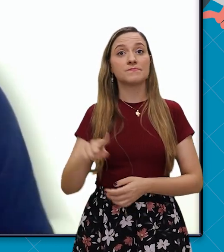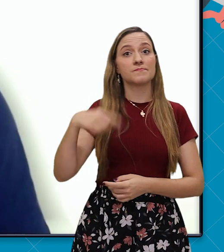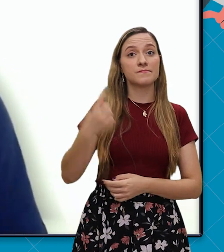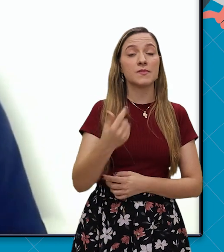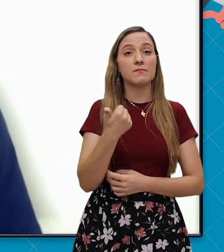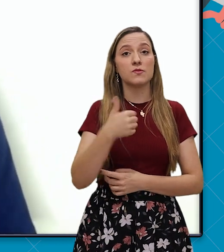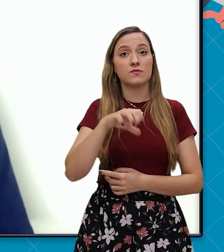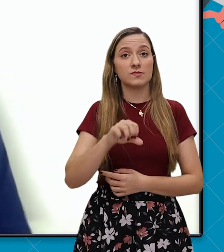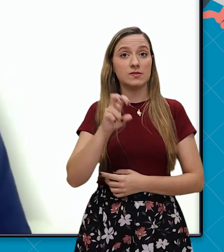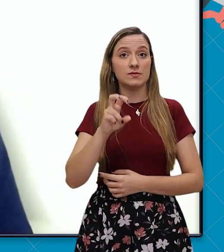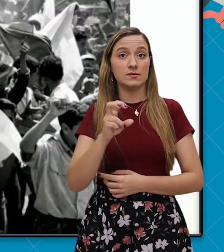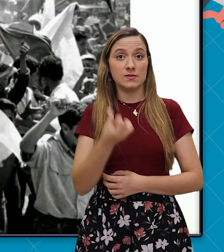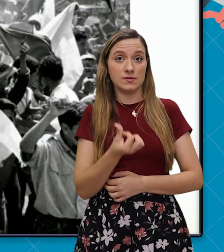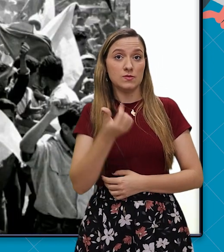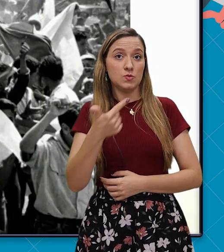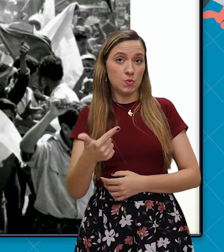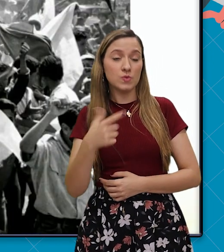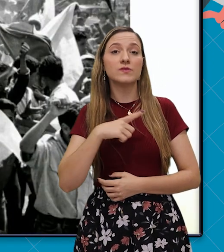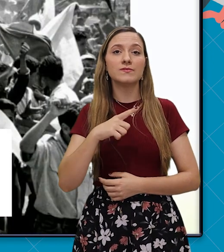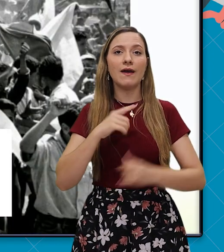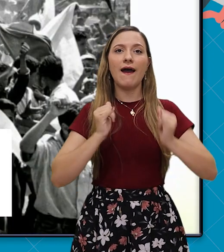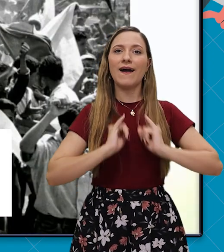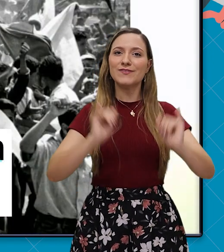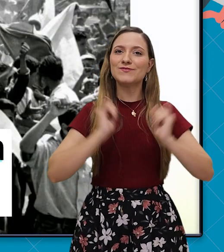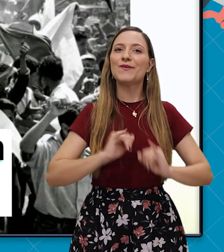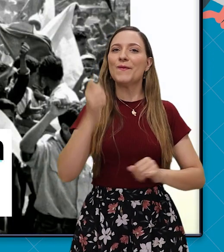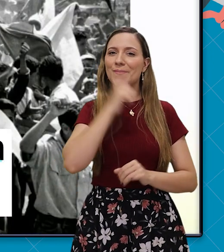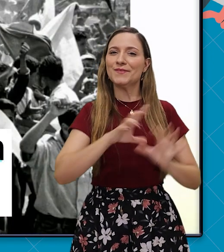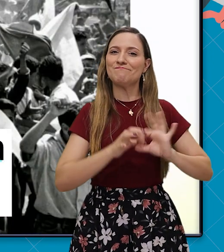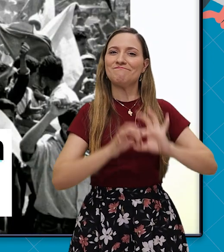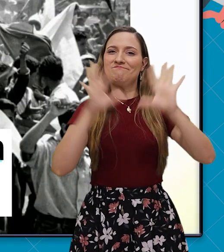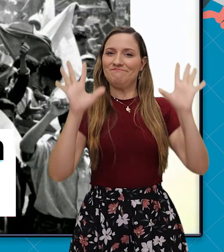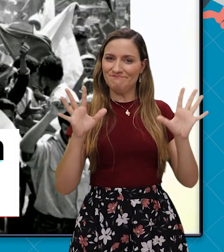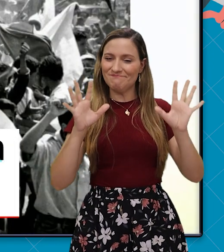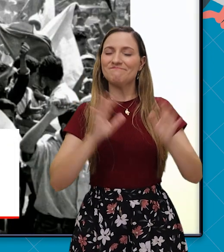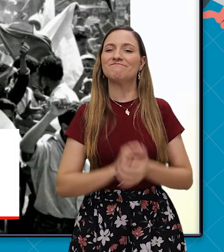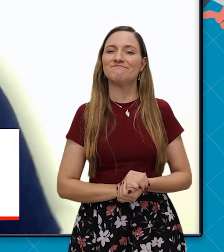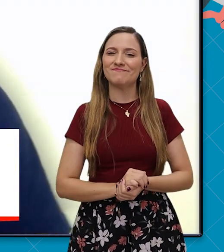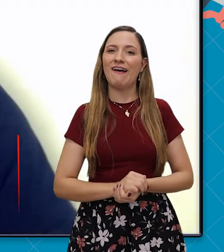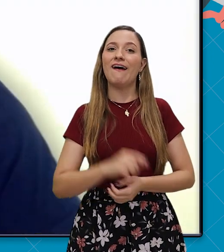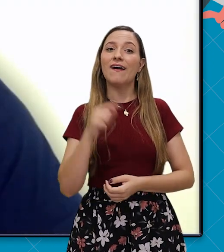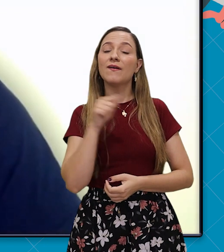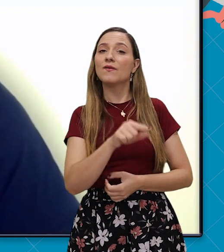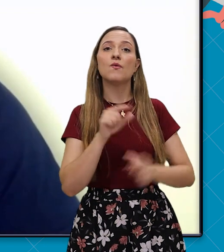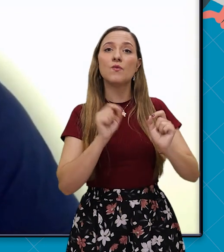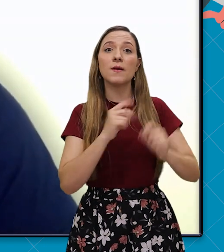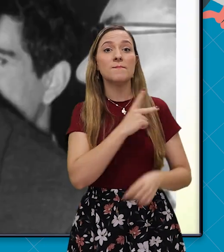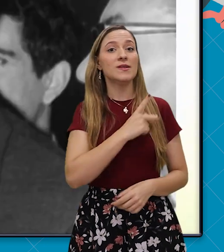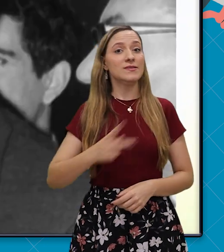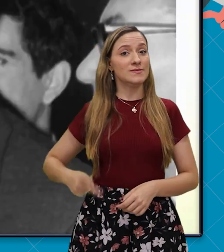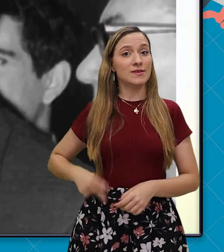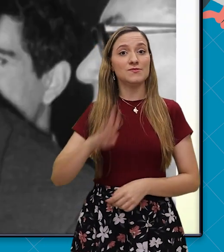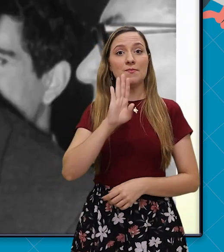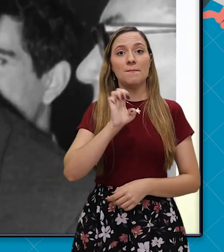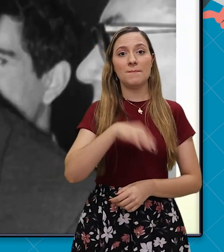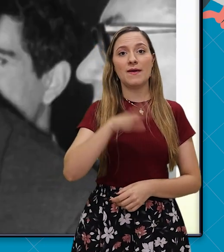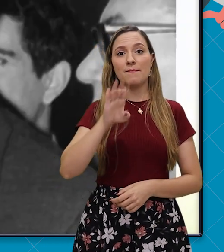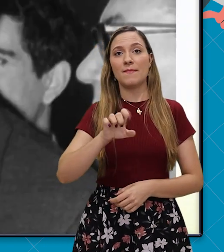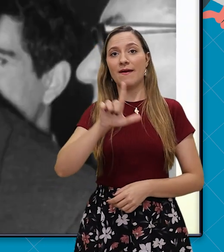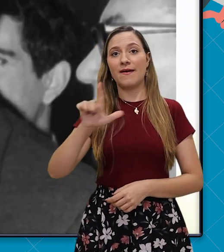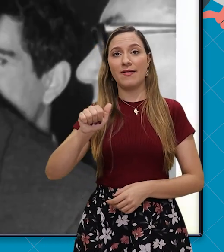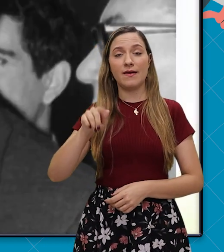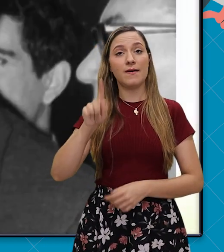Em 1962, a Argélia se tornou independente e o Bem-Bela se tornou o primeiro